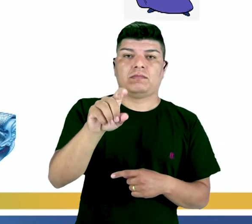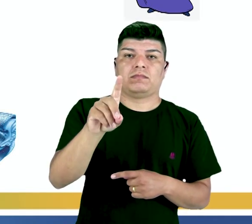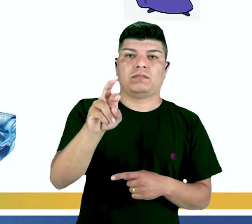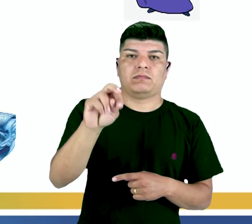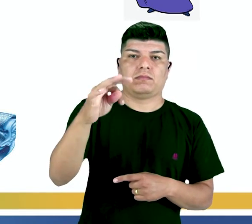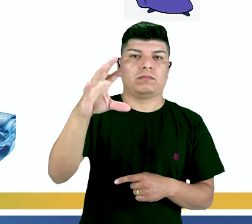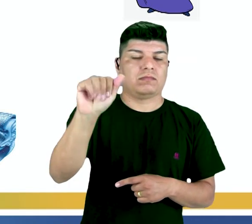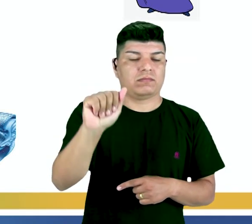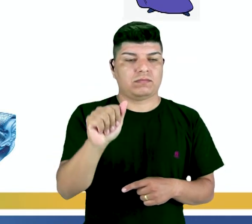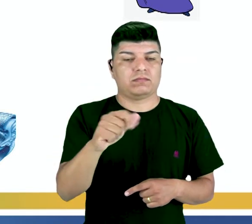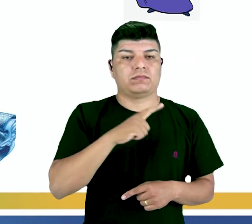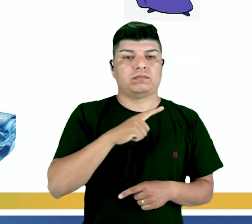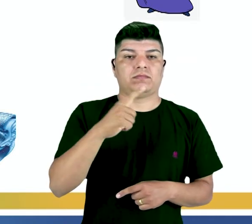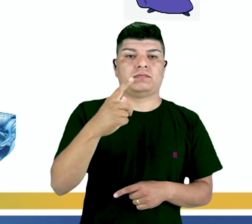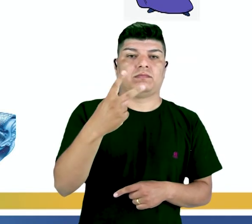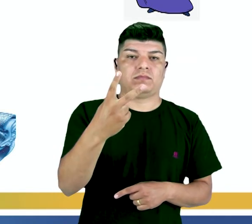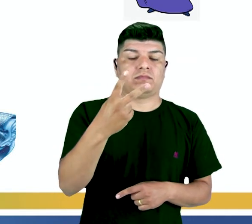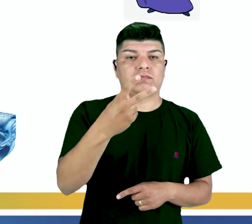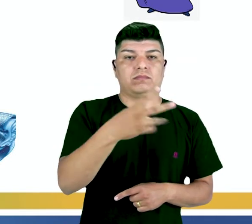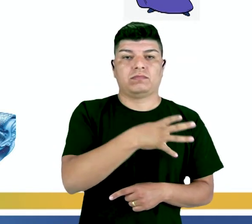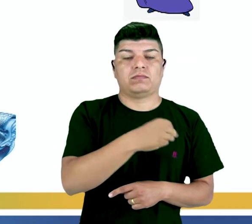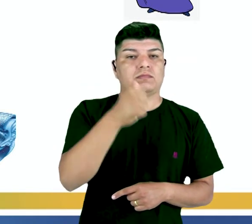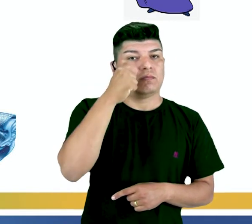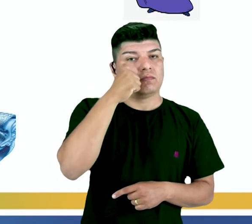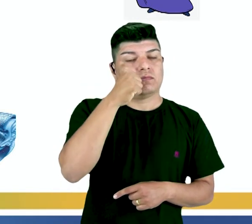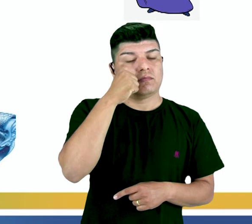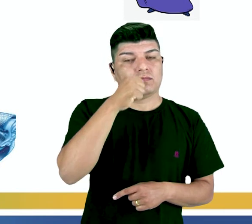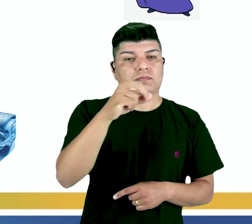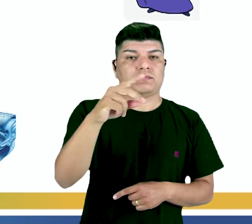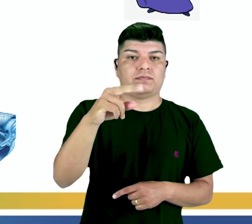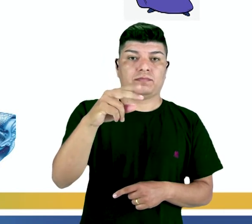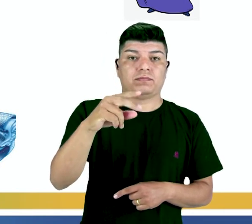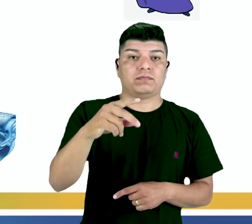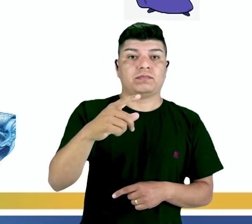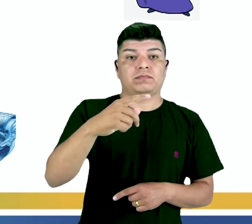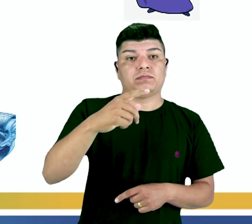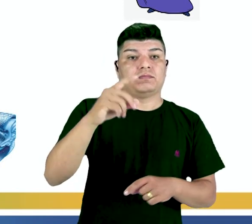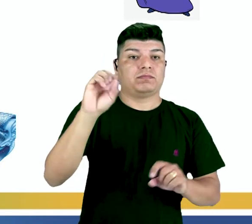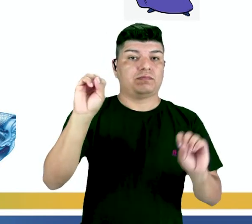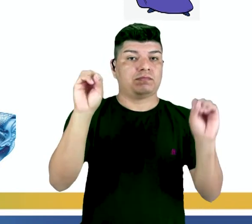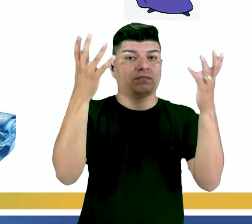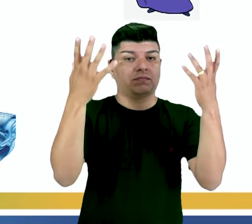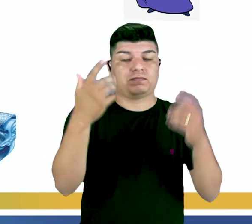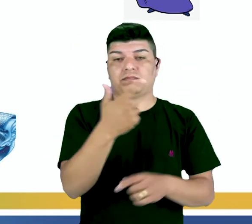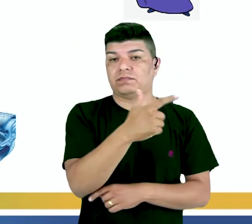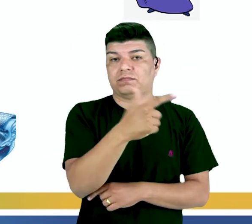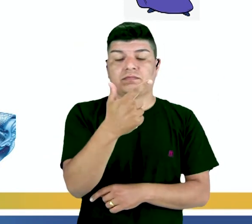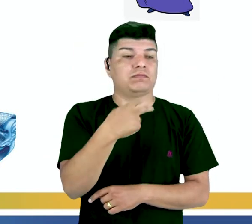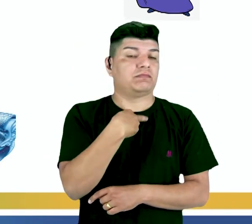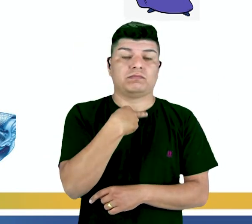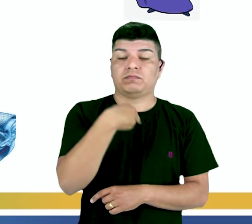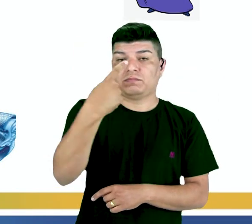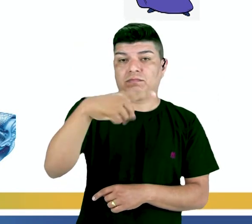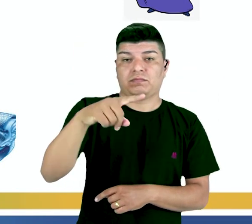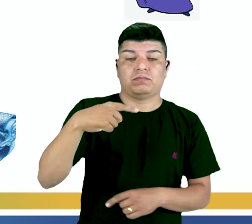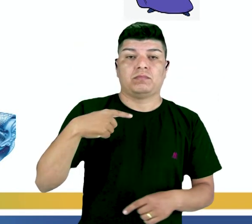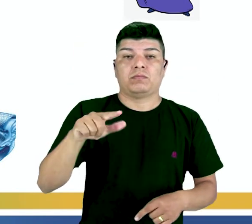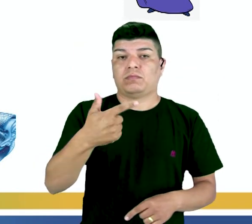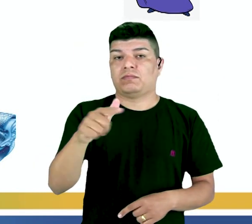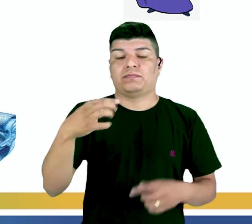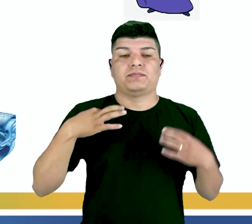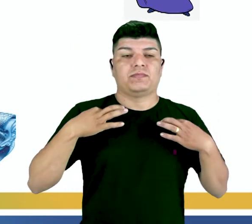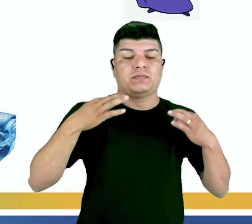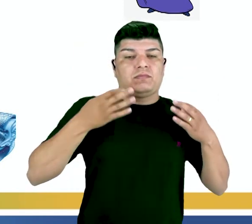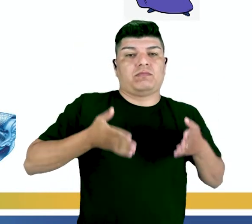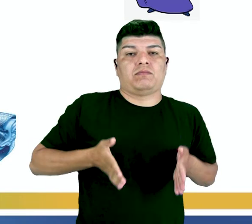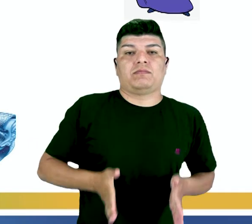E um dia houve um baile que Cinderela não podia ir, pois ela tinha que limpar a casa e não tinha um vestido para usar na festa,